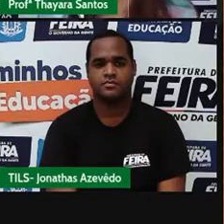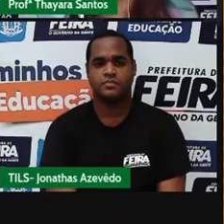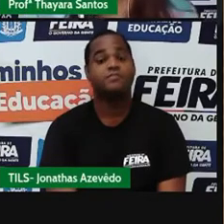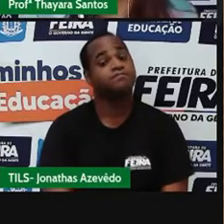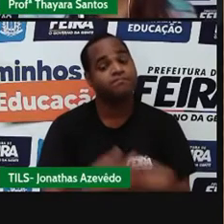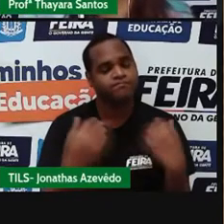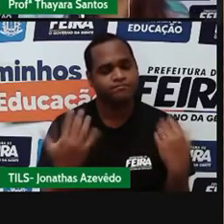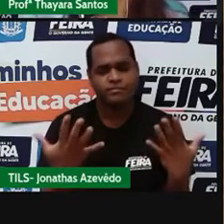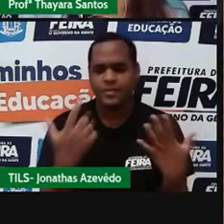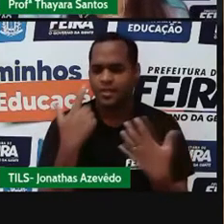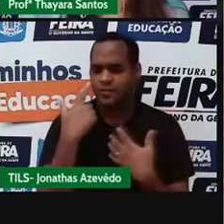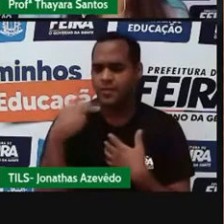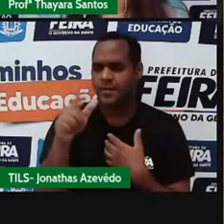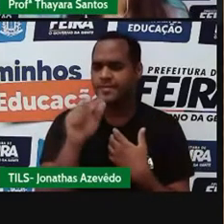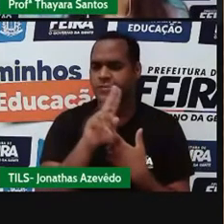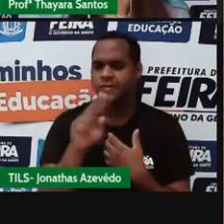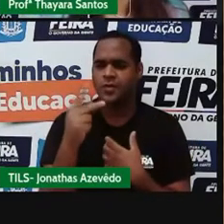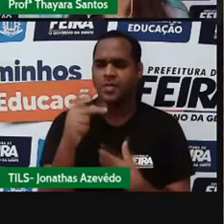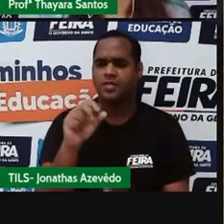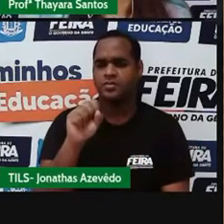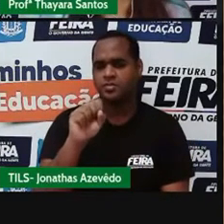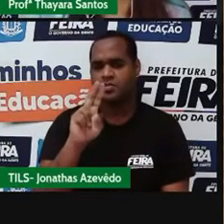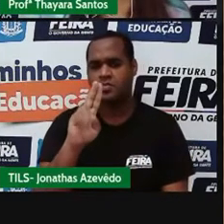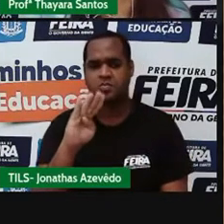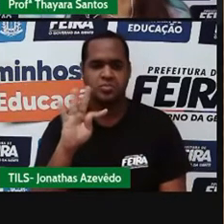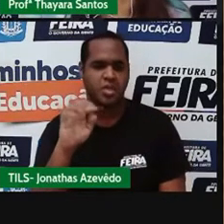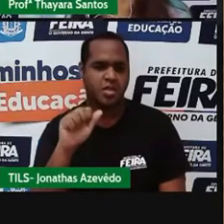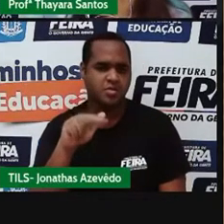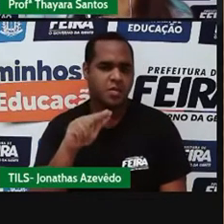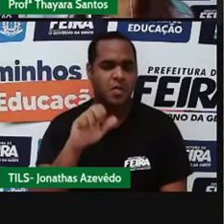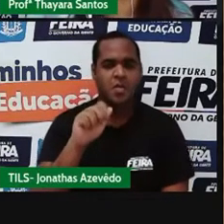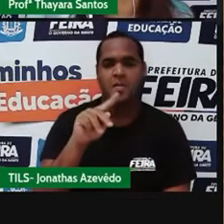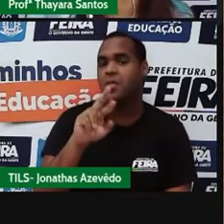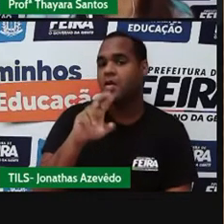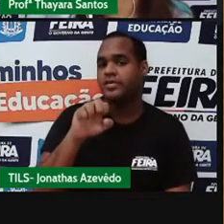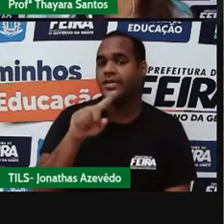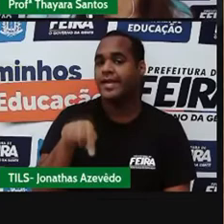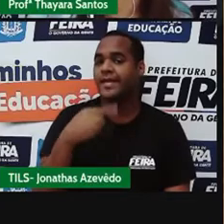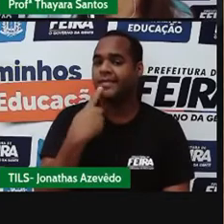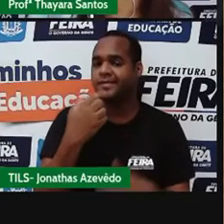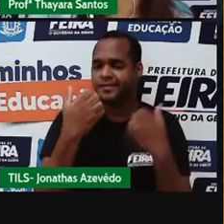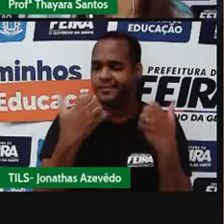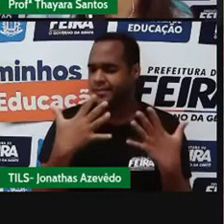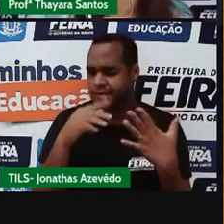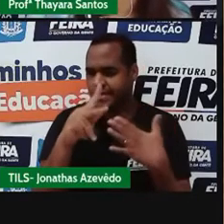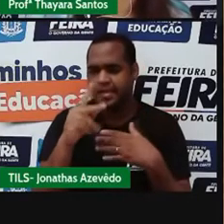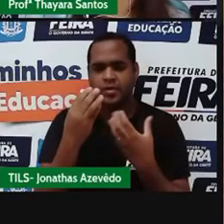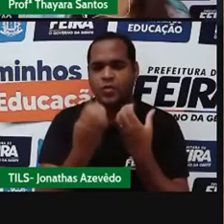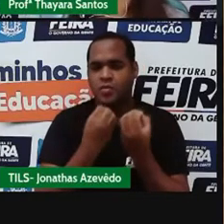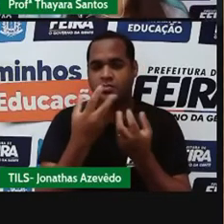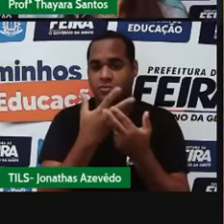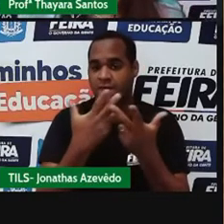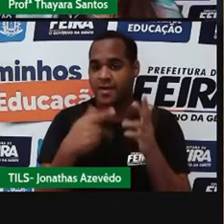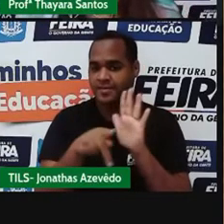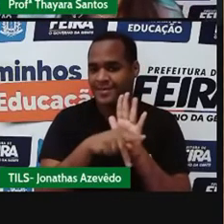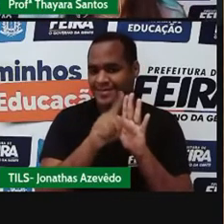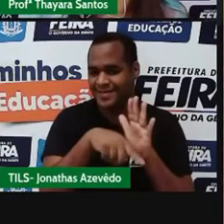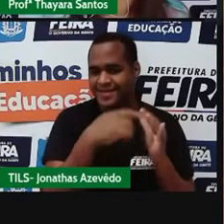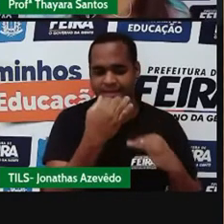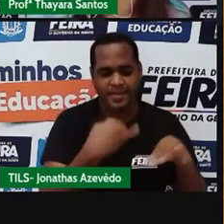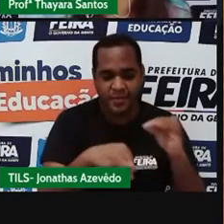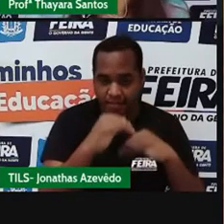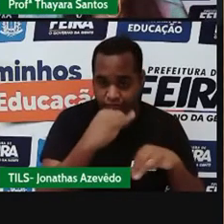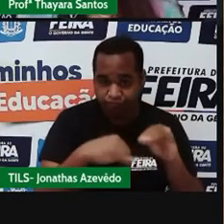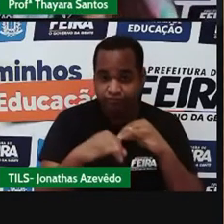Então, a gente chama de substâncias ou simplesmente de substâncias puras aqueles materiais que possuem a composição química e as